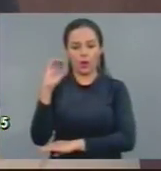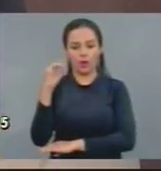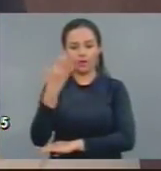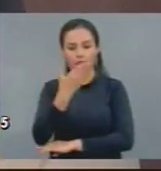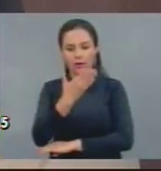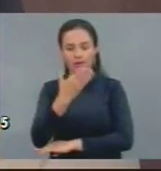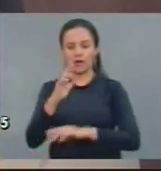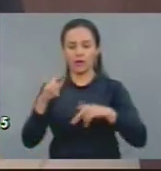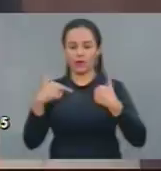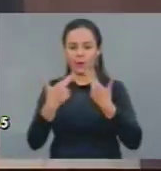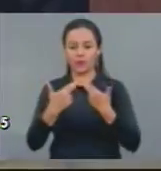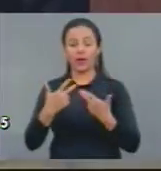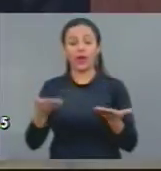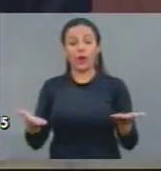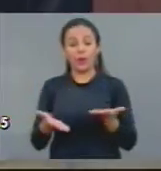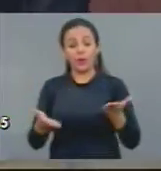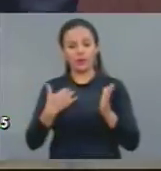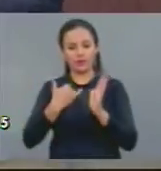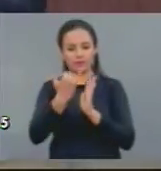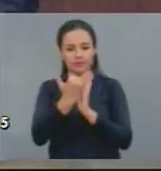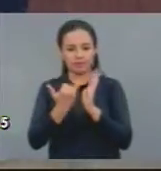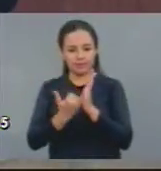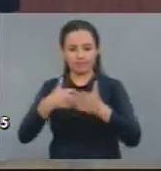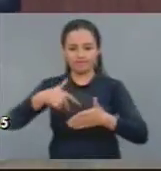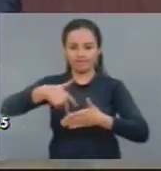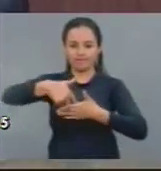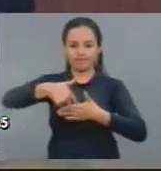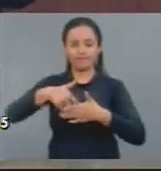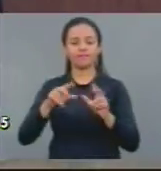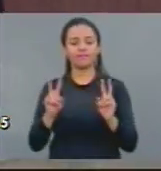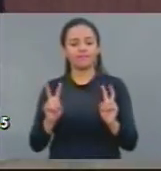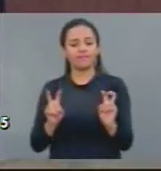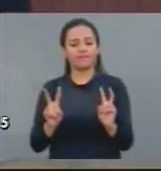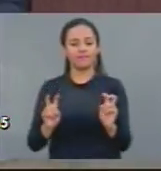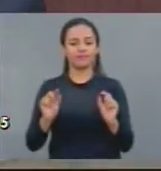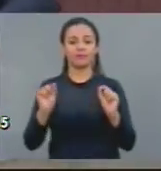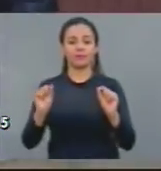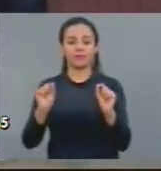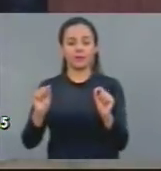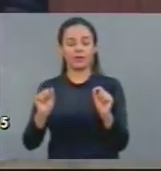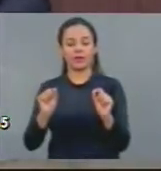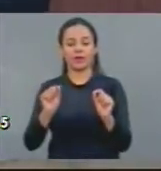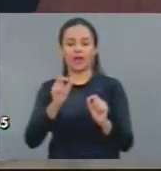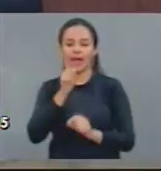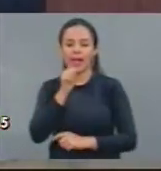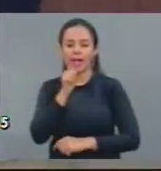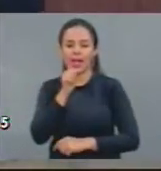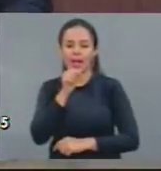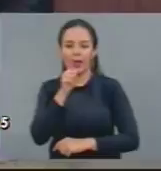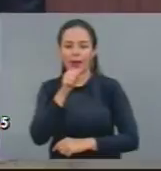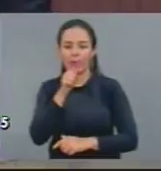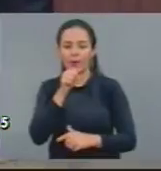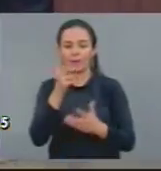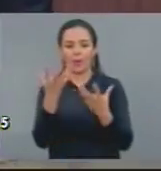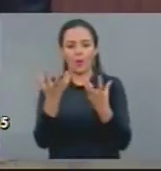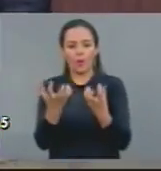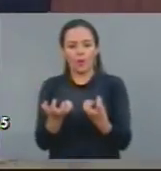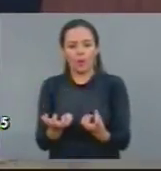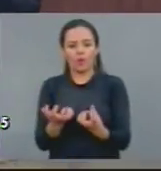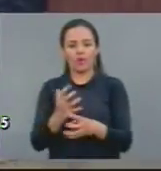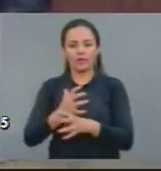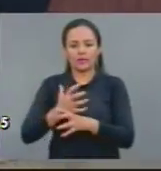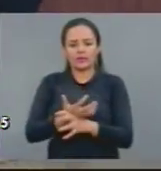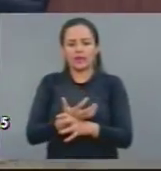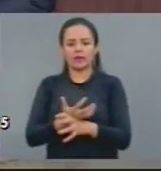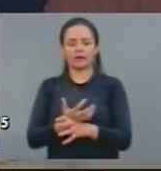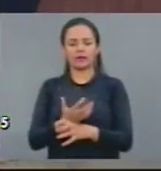inscrito, eu me inscrevi para tratar de água, crise hídrica. E